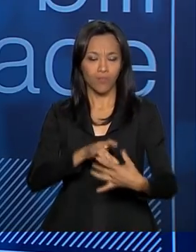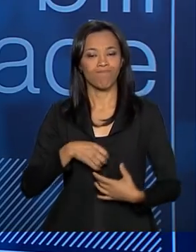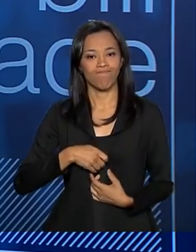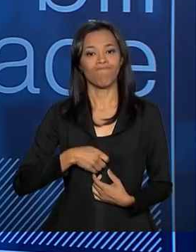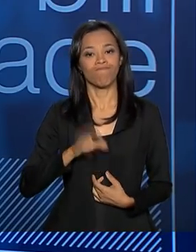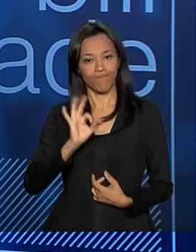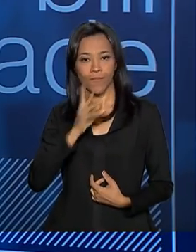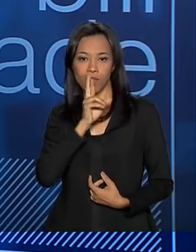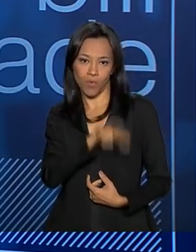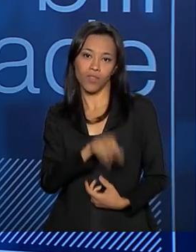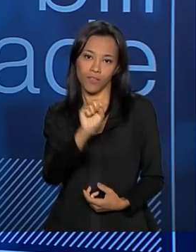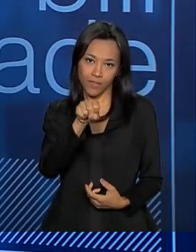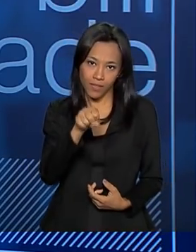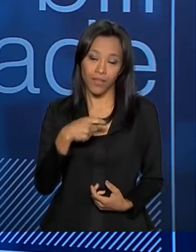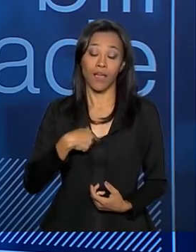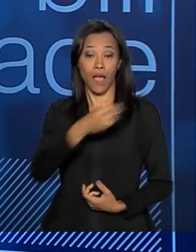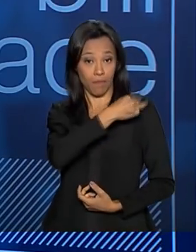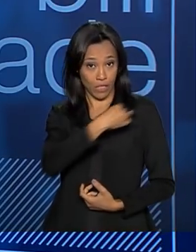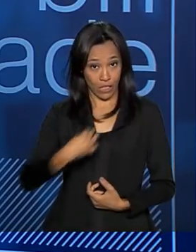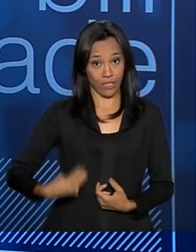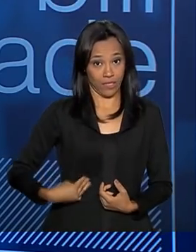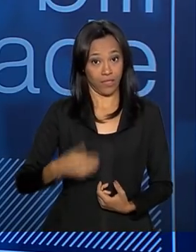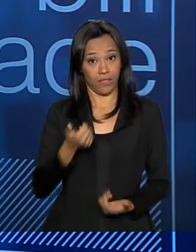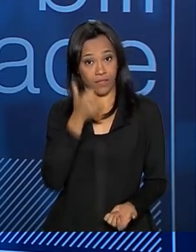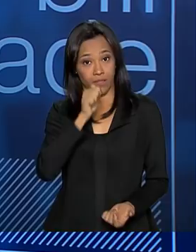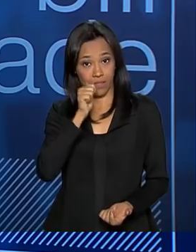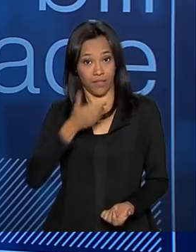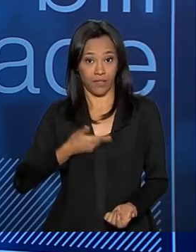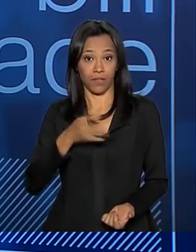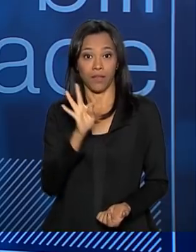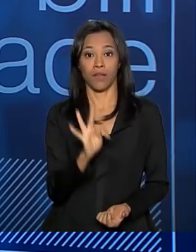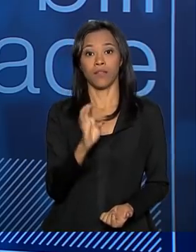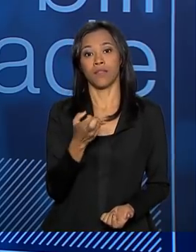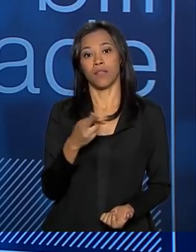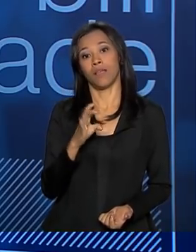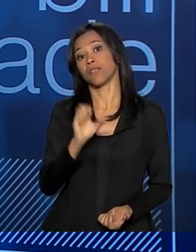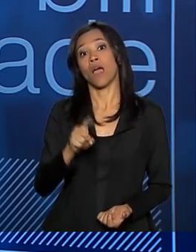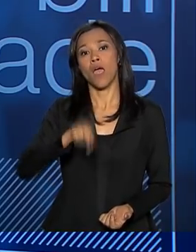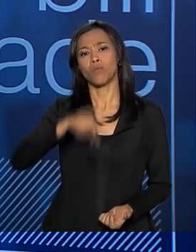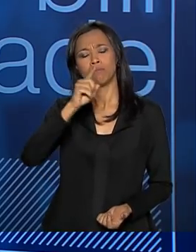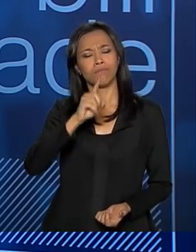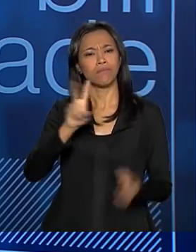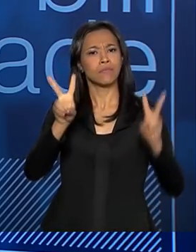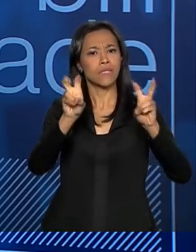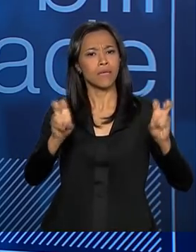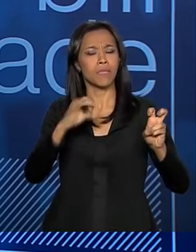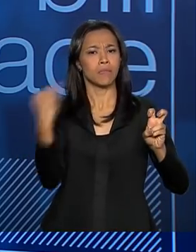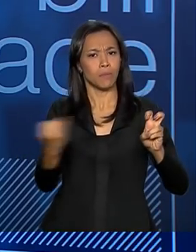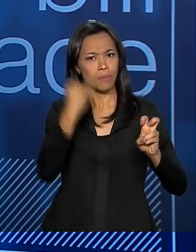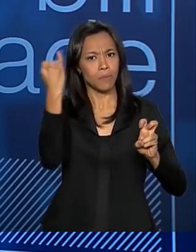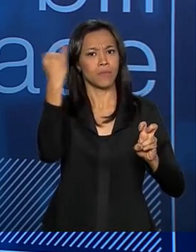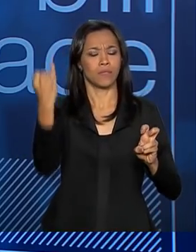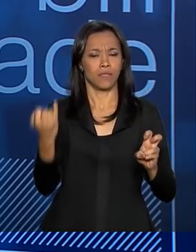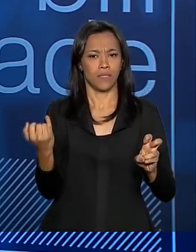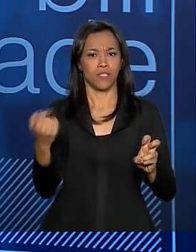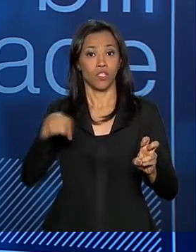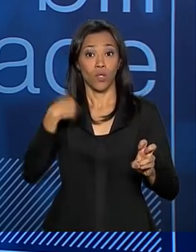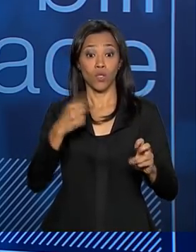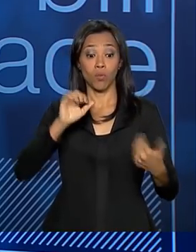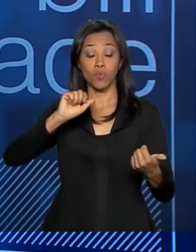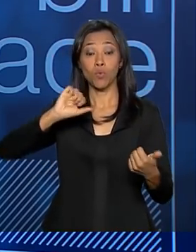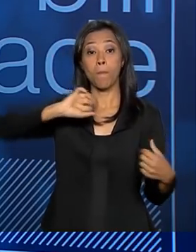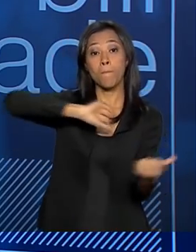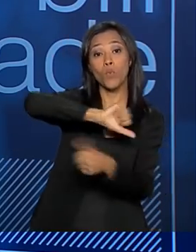uma sensibilidade muito grande, porque o tema é o tema fundamental hoje em dia. Nós estamos no meio de uma mudança de